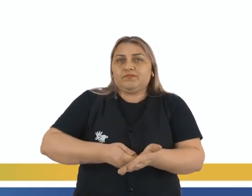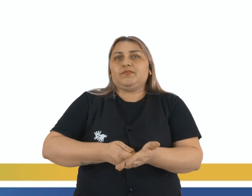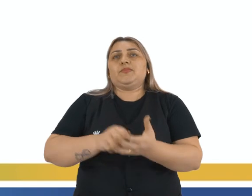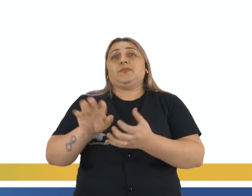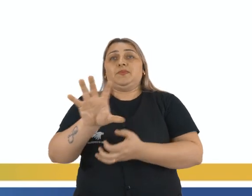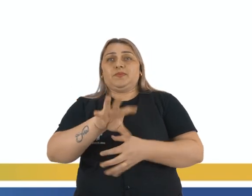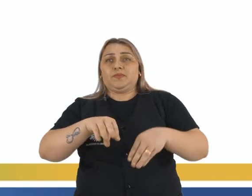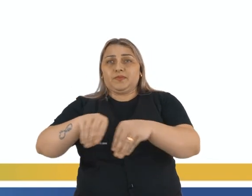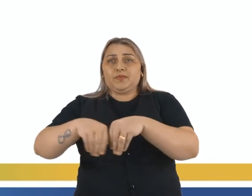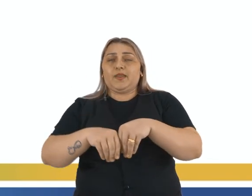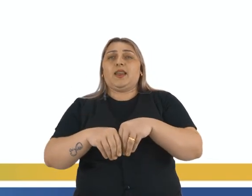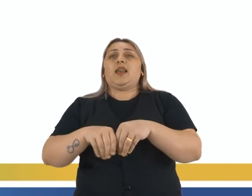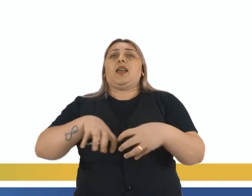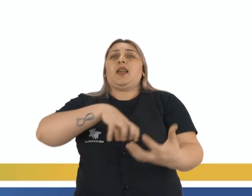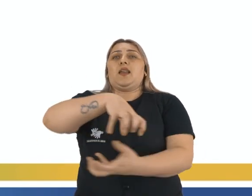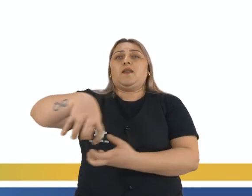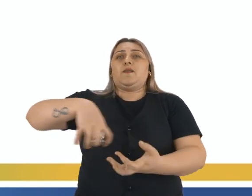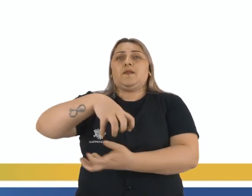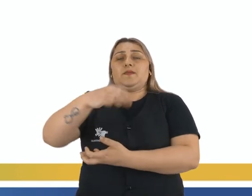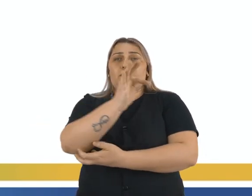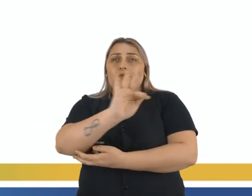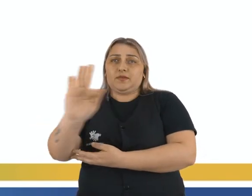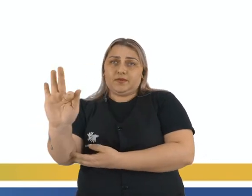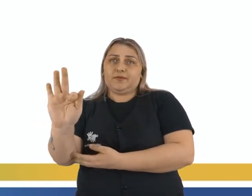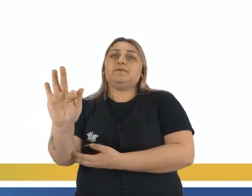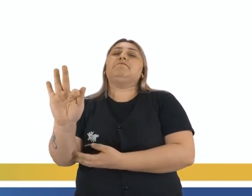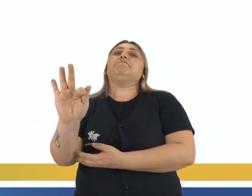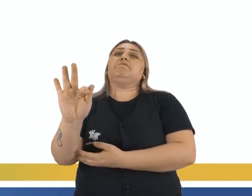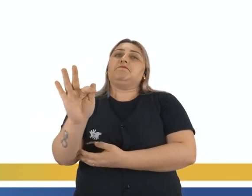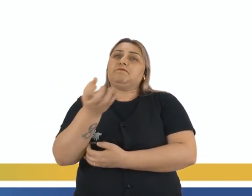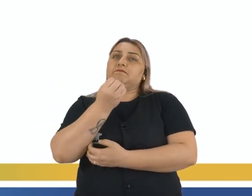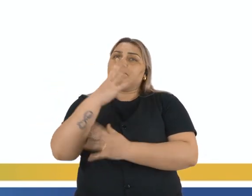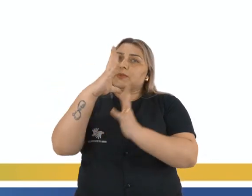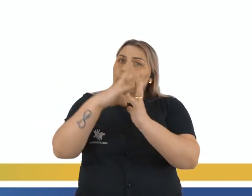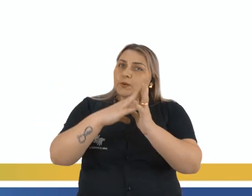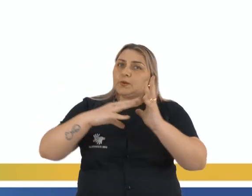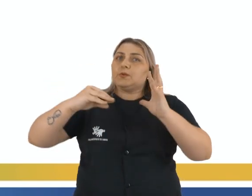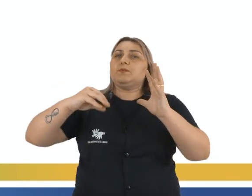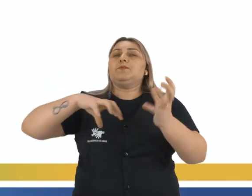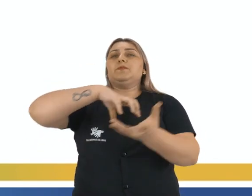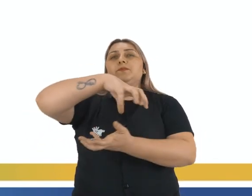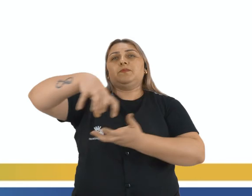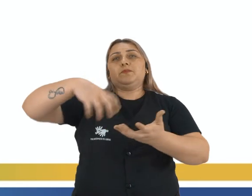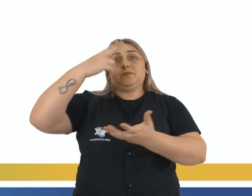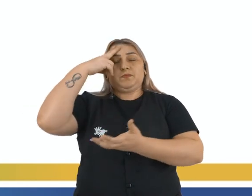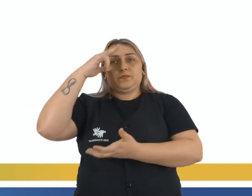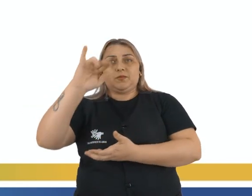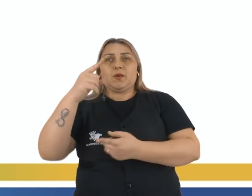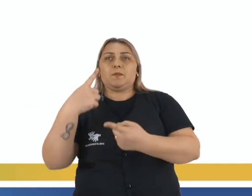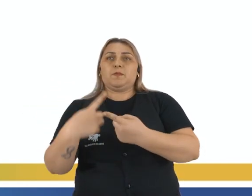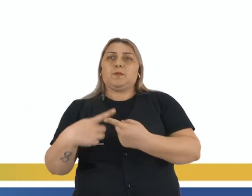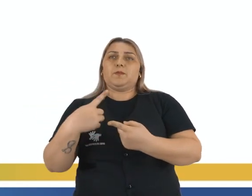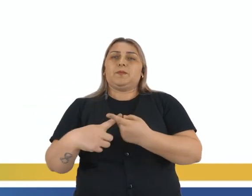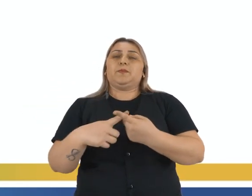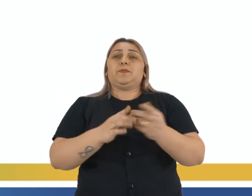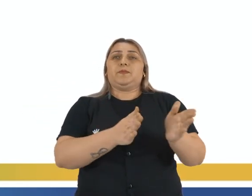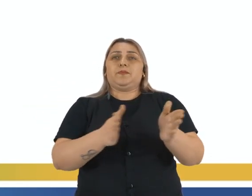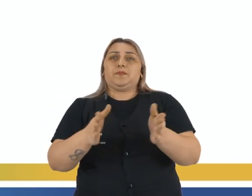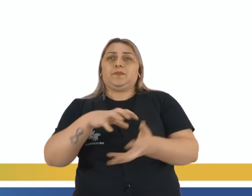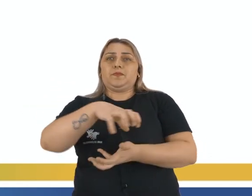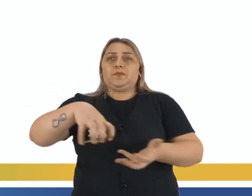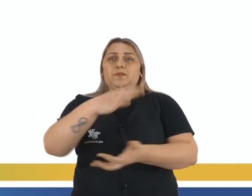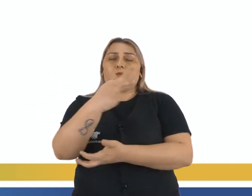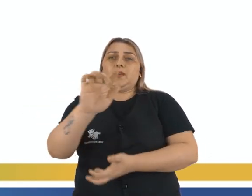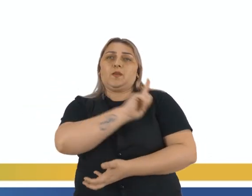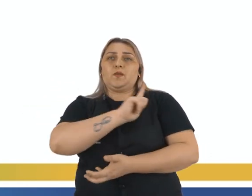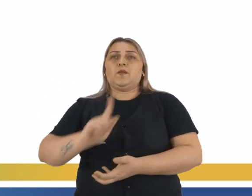A Revolução Francesa foi um fator inspirador para esse movimento, porque durante a Revolução Francesa, né, durante